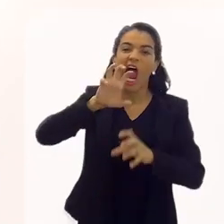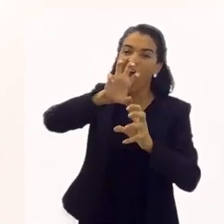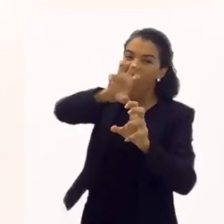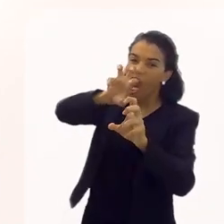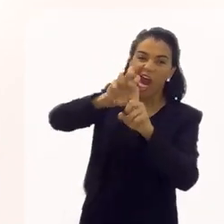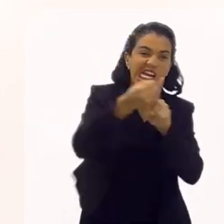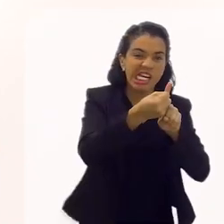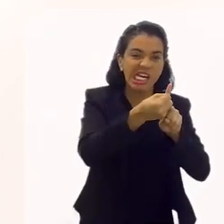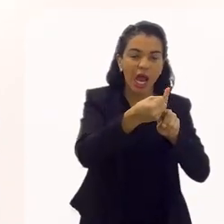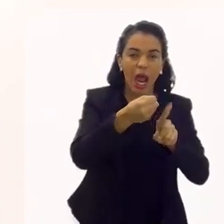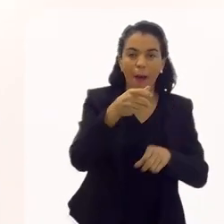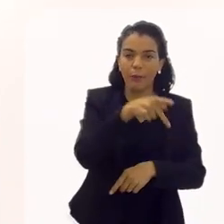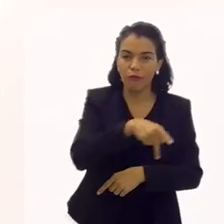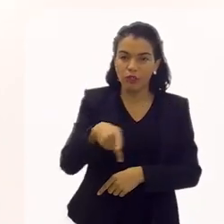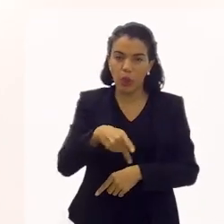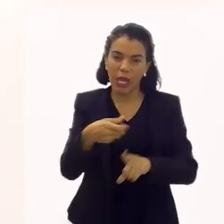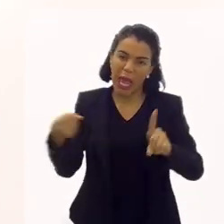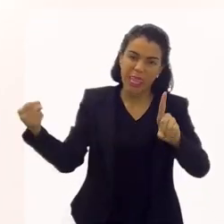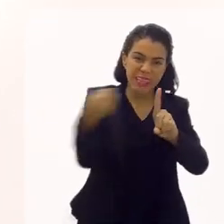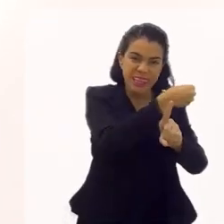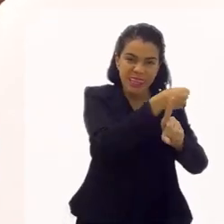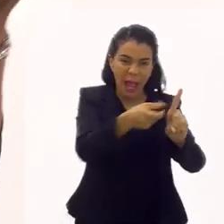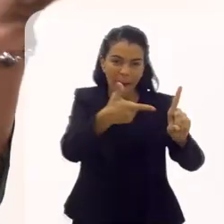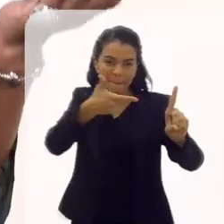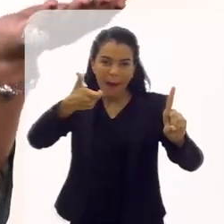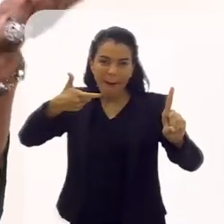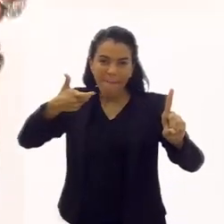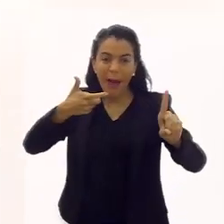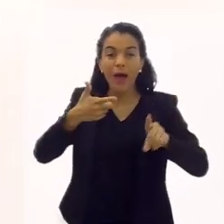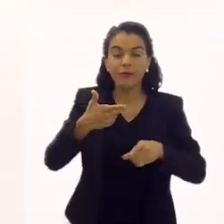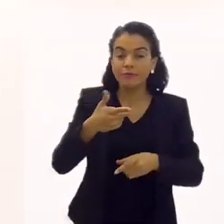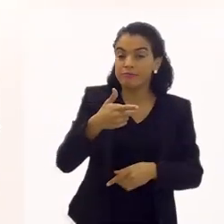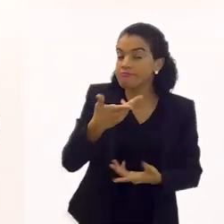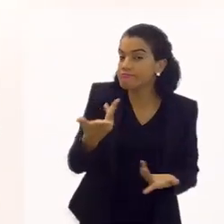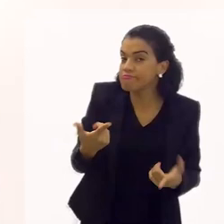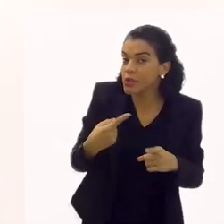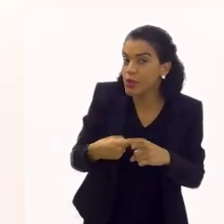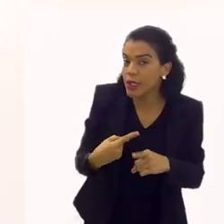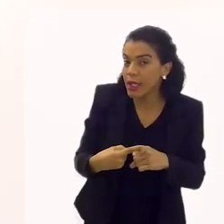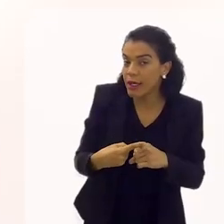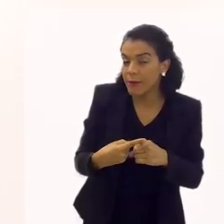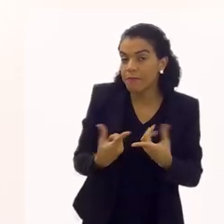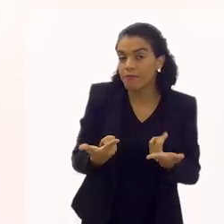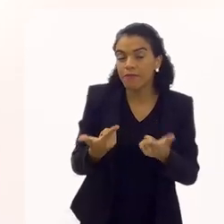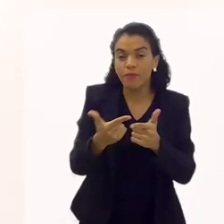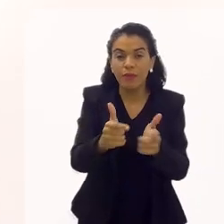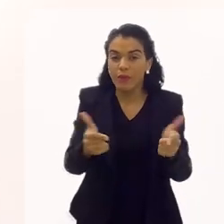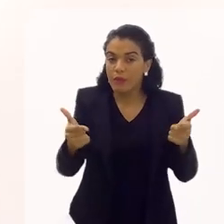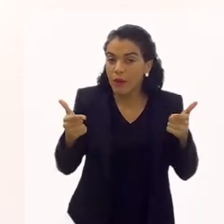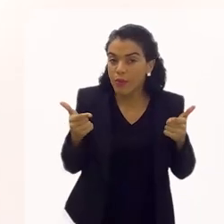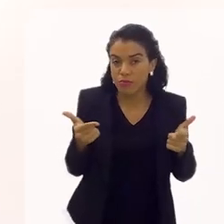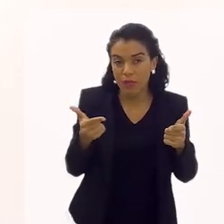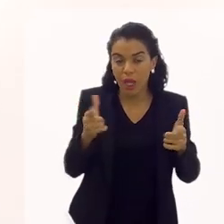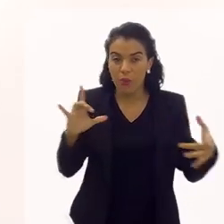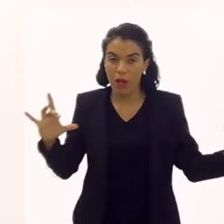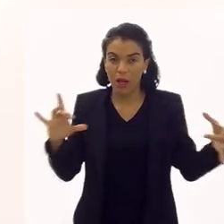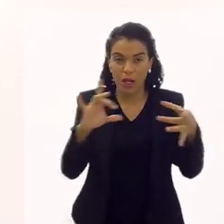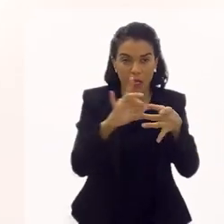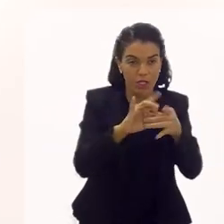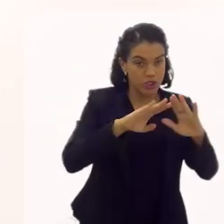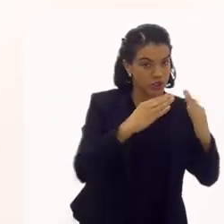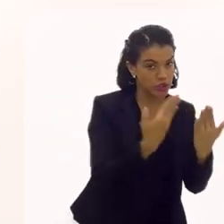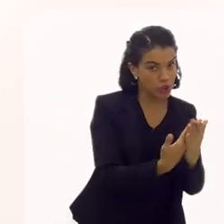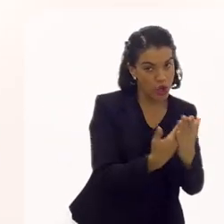arranca a orelha da professora, que quer bater, que dá tiro, que mata, porque não há essa